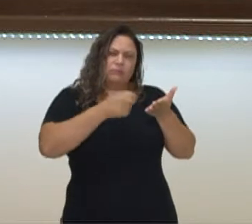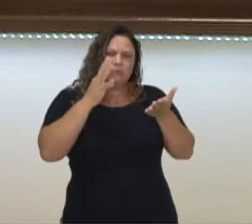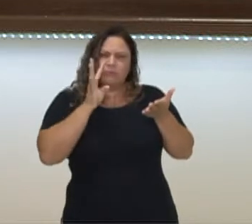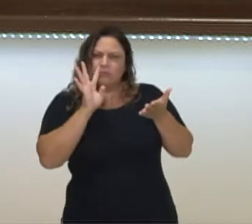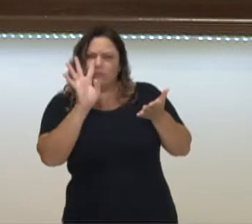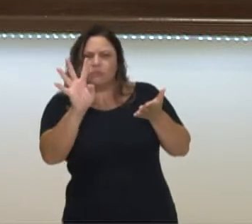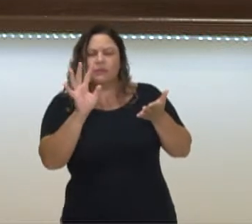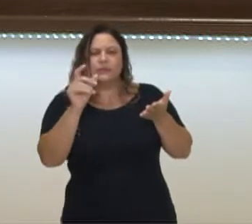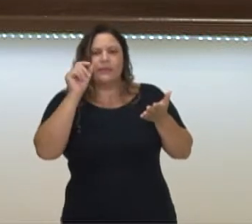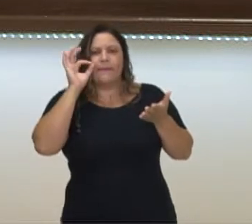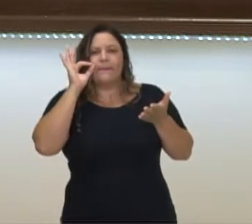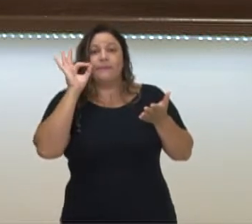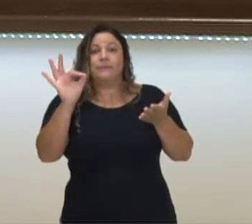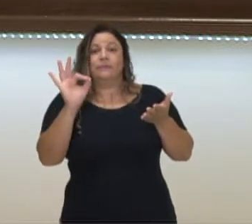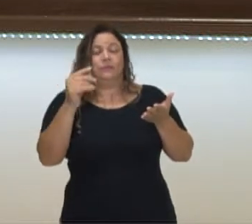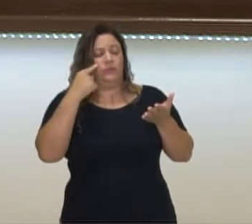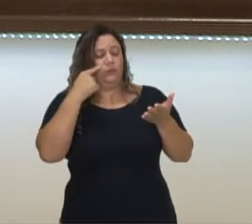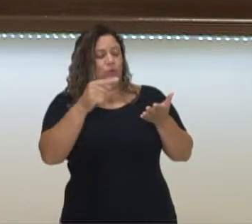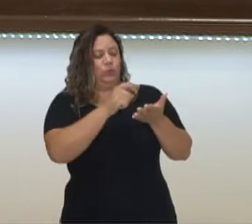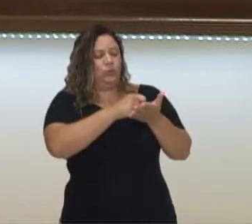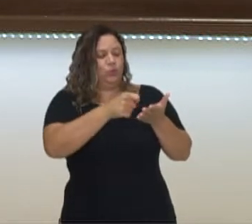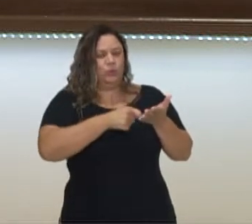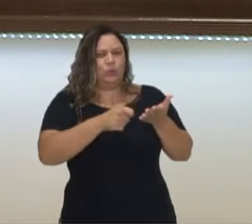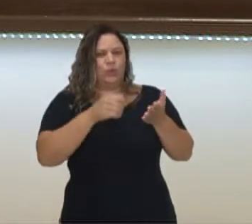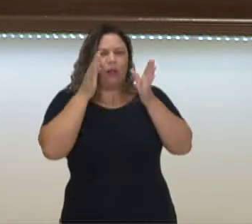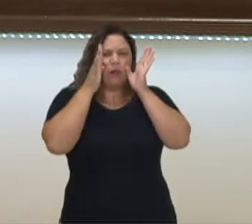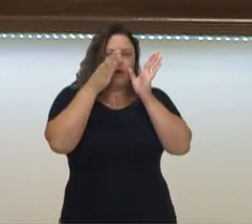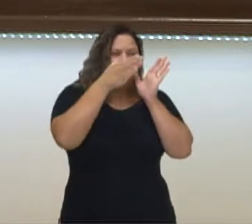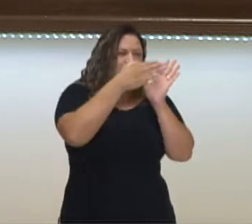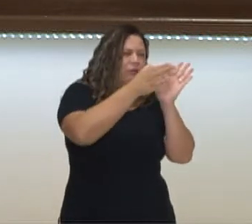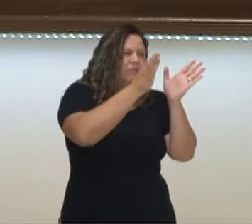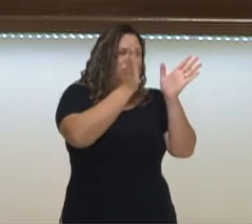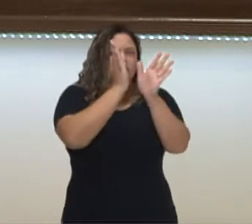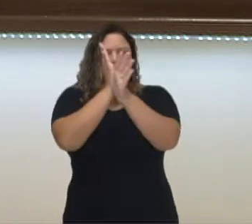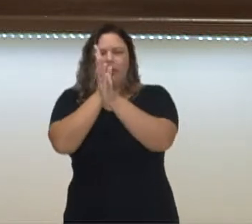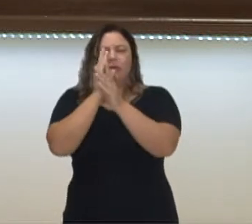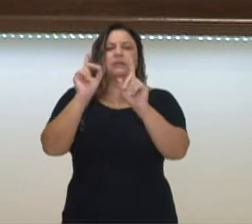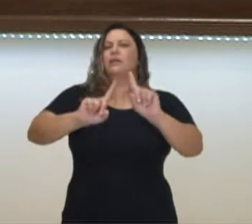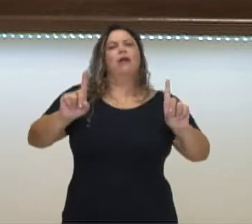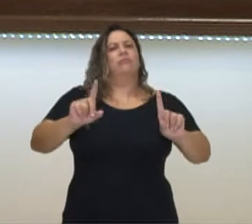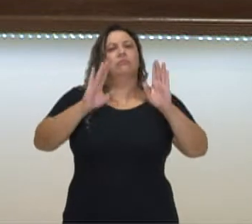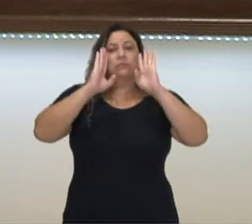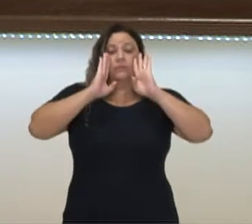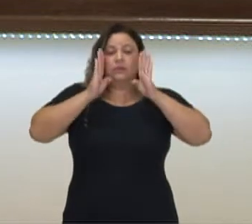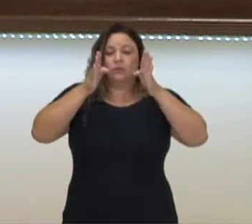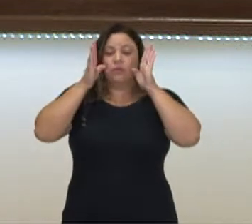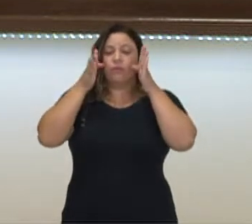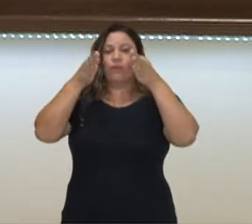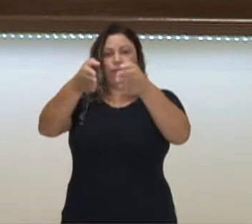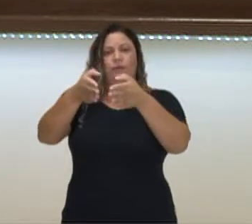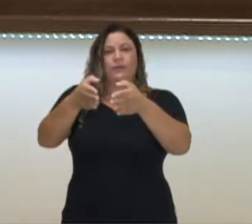não esteja com outro foco, prestando atenção em outra coisa, esteja focado.